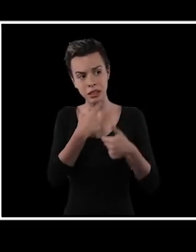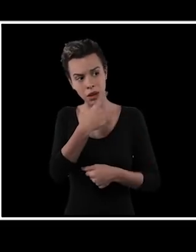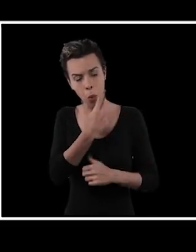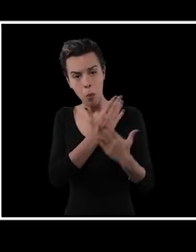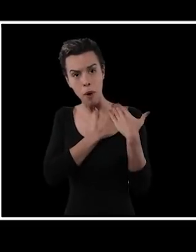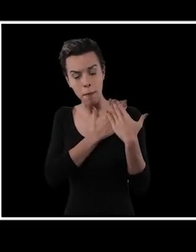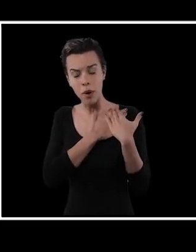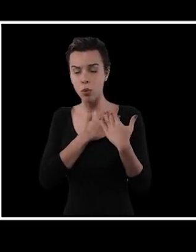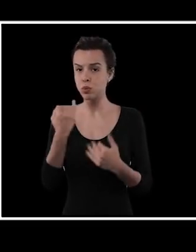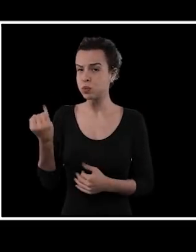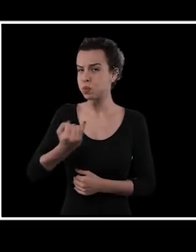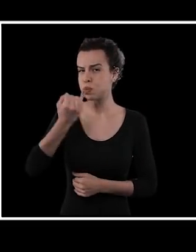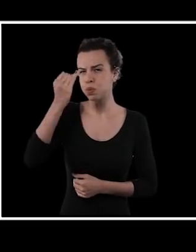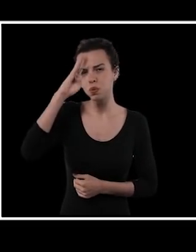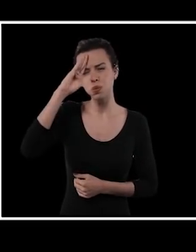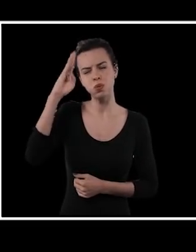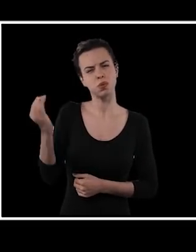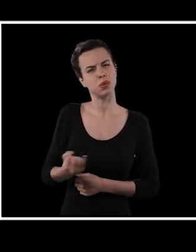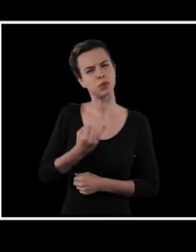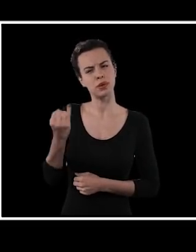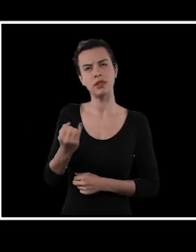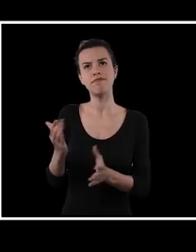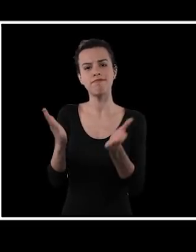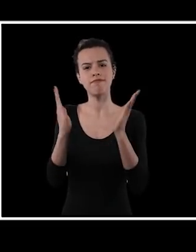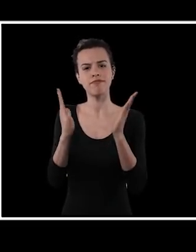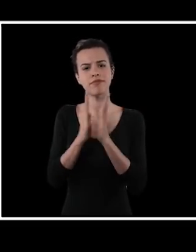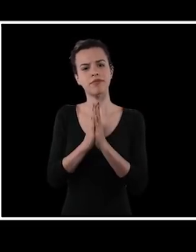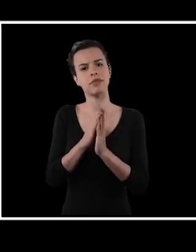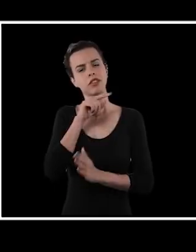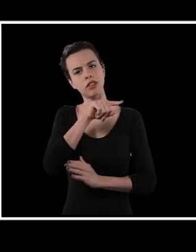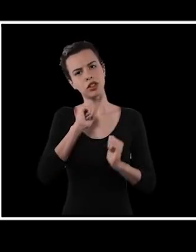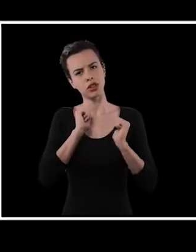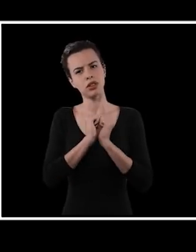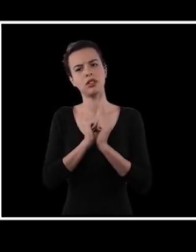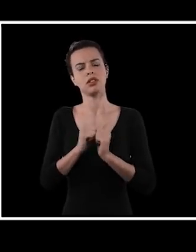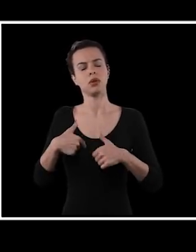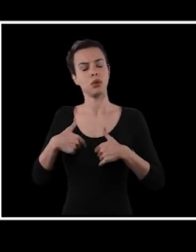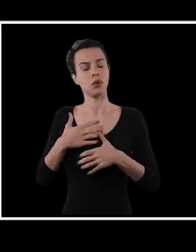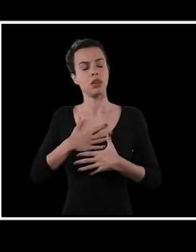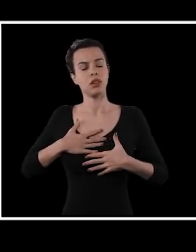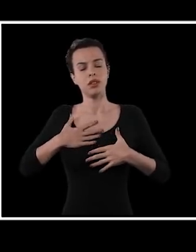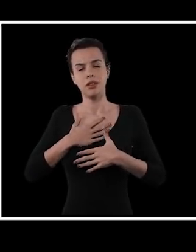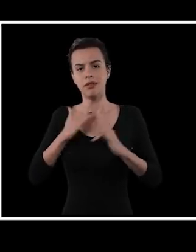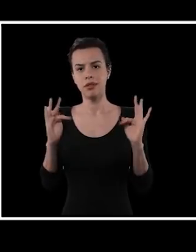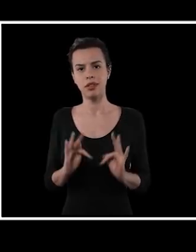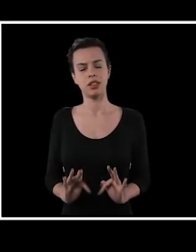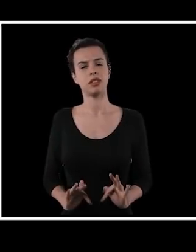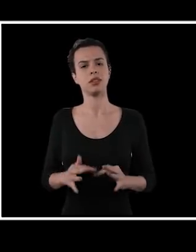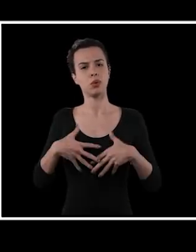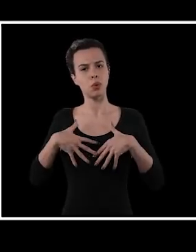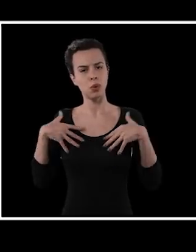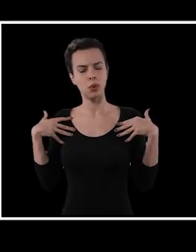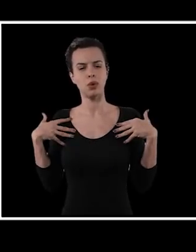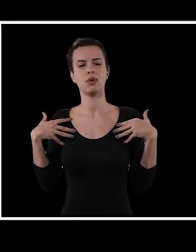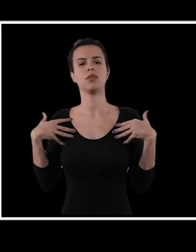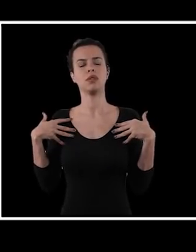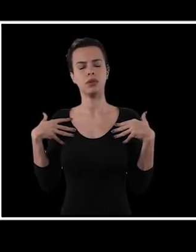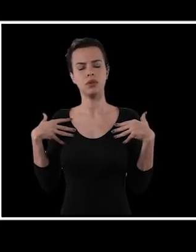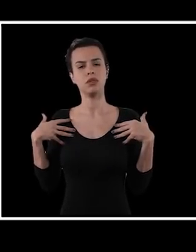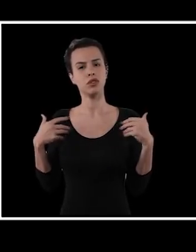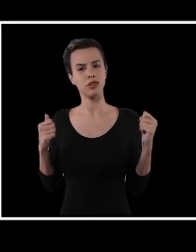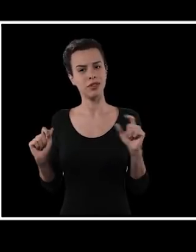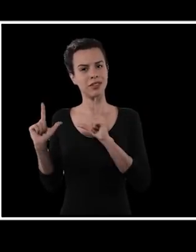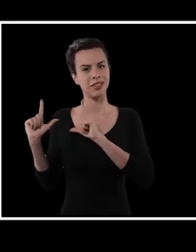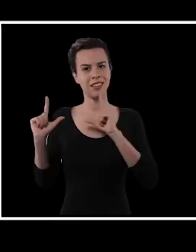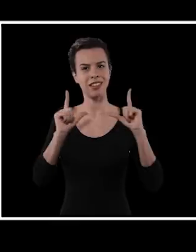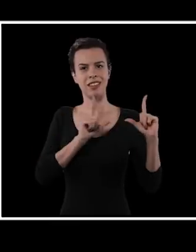E você desempenha um papel fundamental. Ainda bem que você está entre nós. Fico muito feliz, muito honrado de